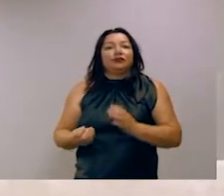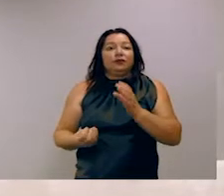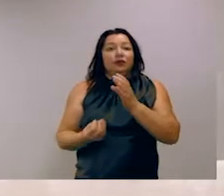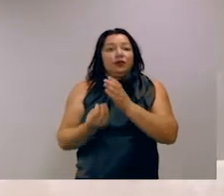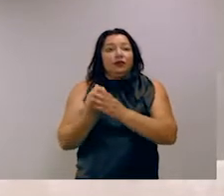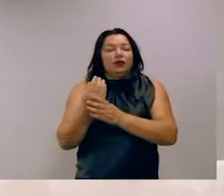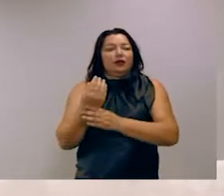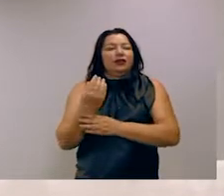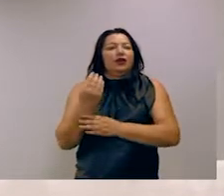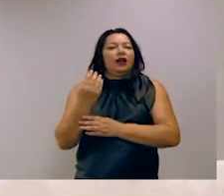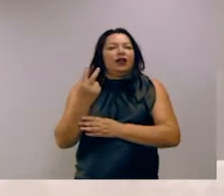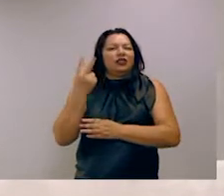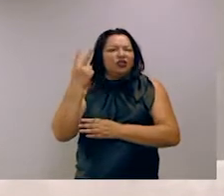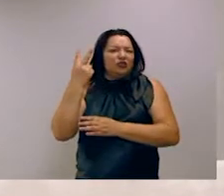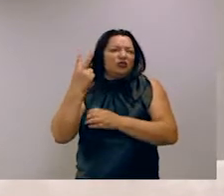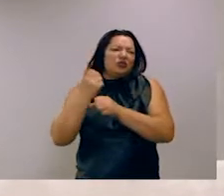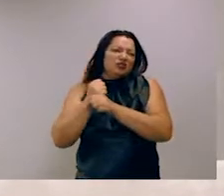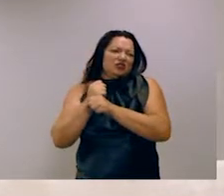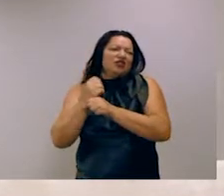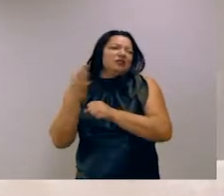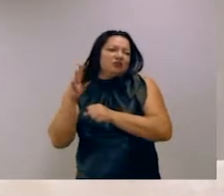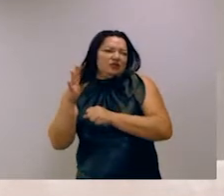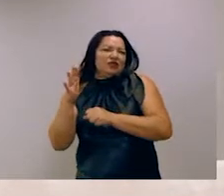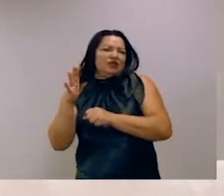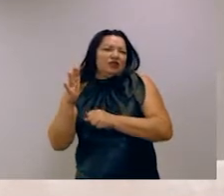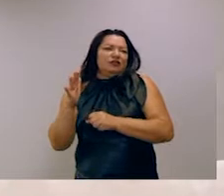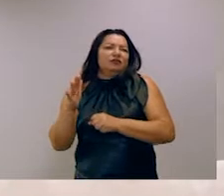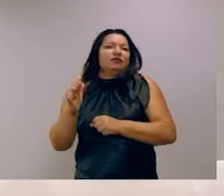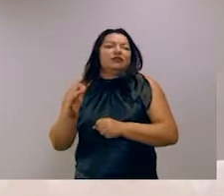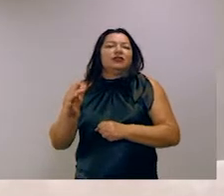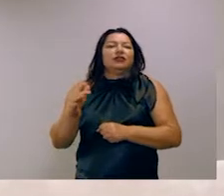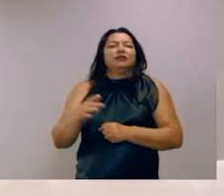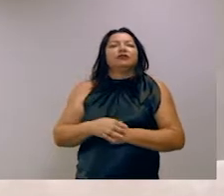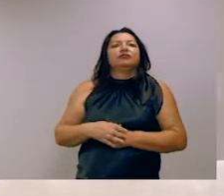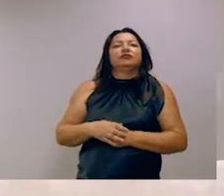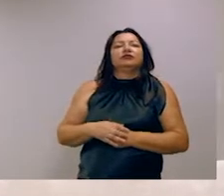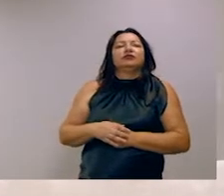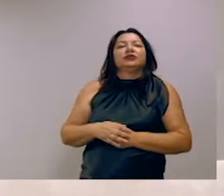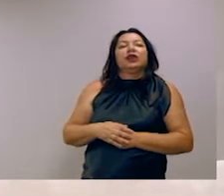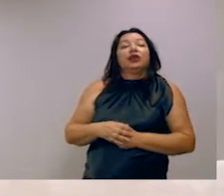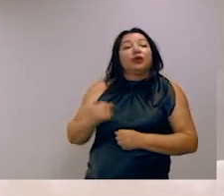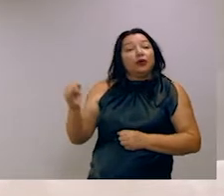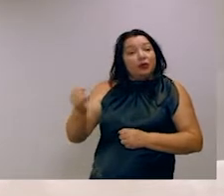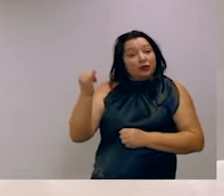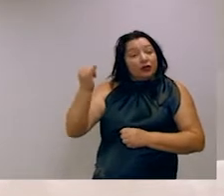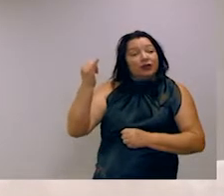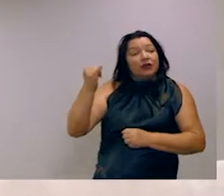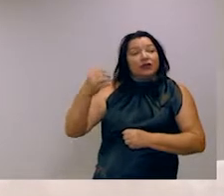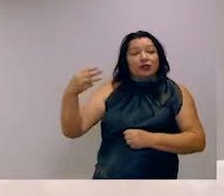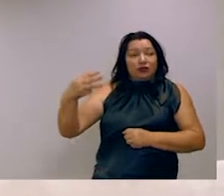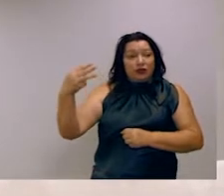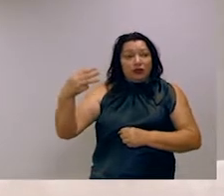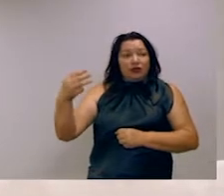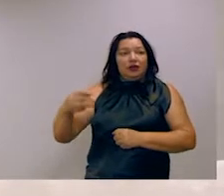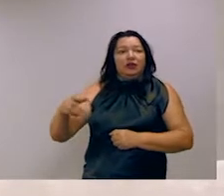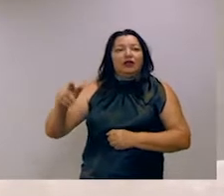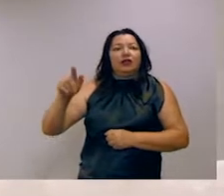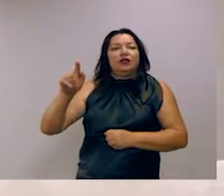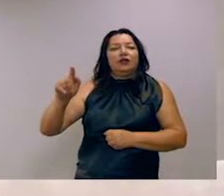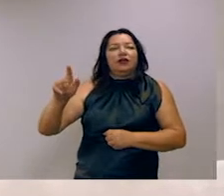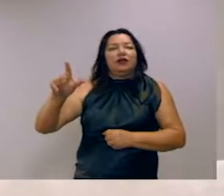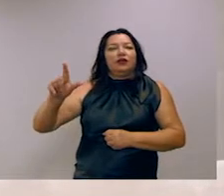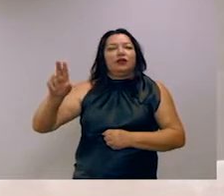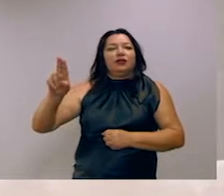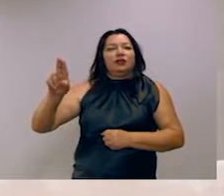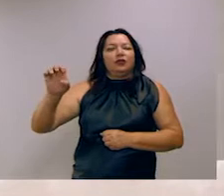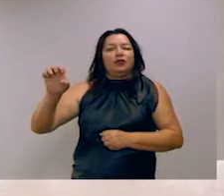menos de dois anos. todos esses resultados são hiper-recentes e o fundamental é esse aqui, é número 3. Esse número 3 é o